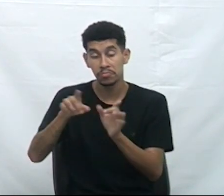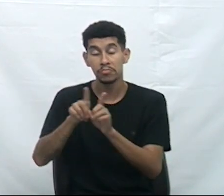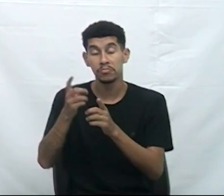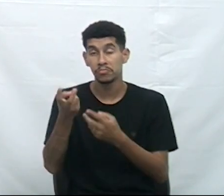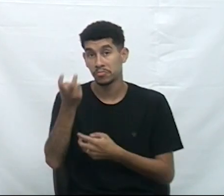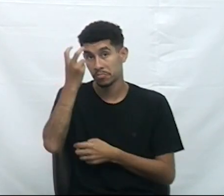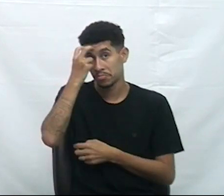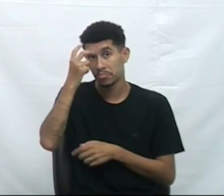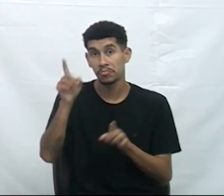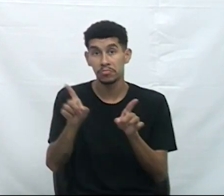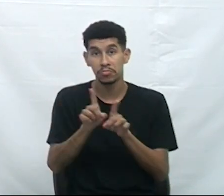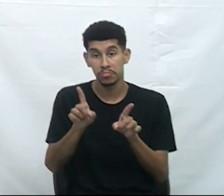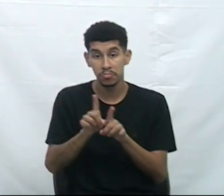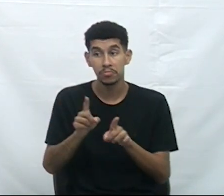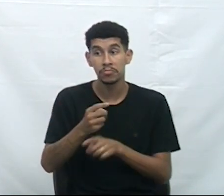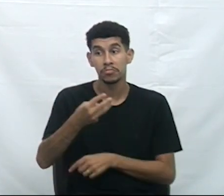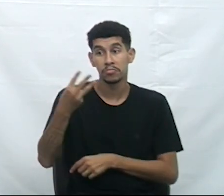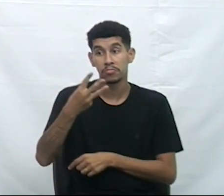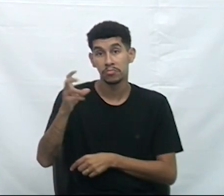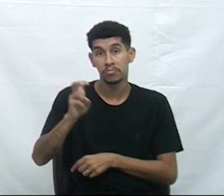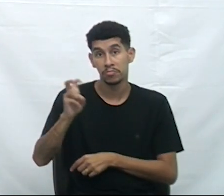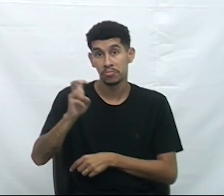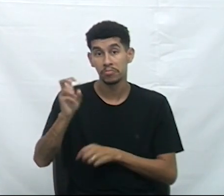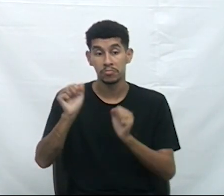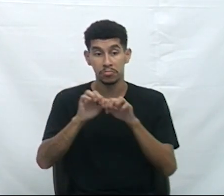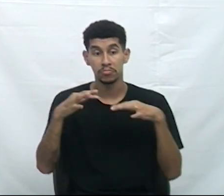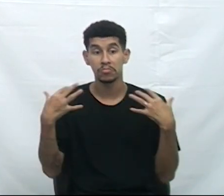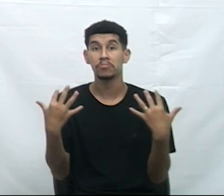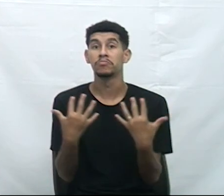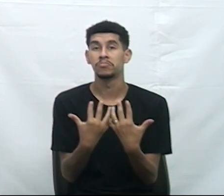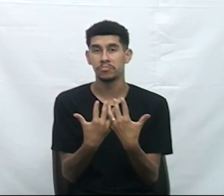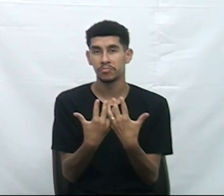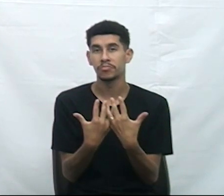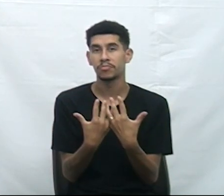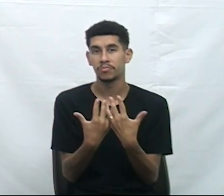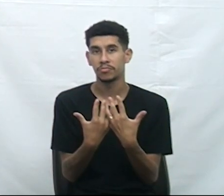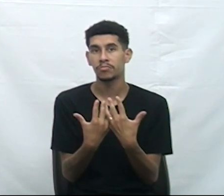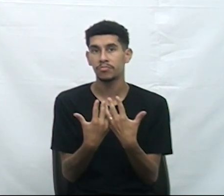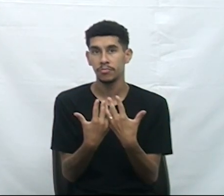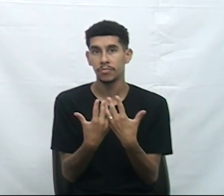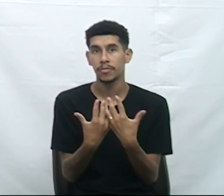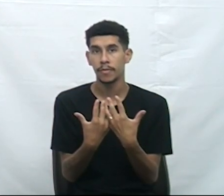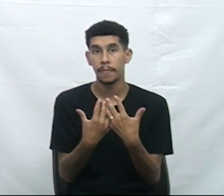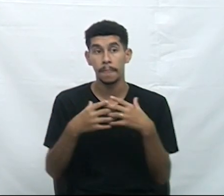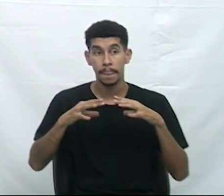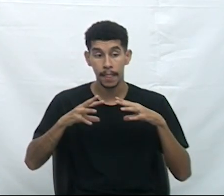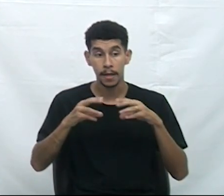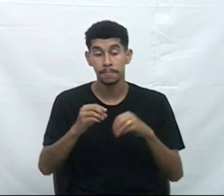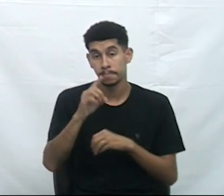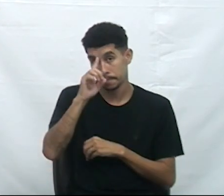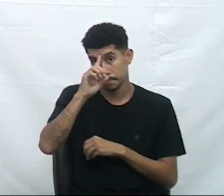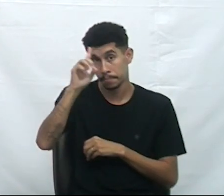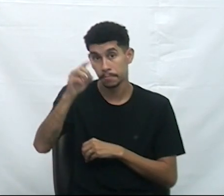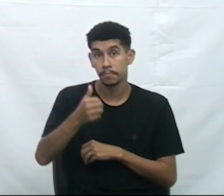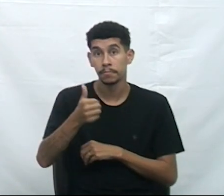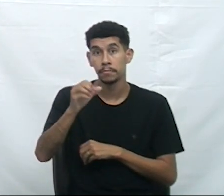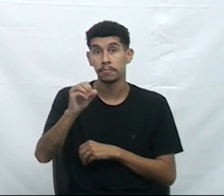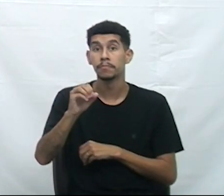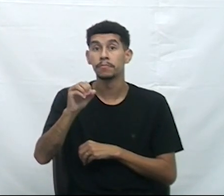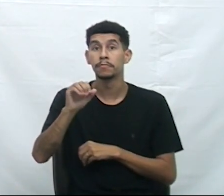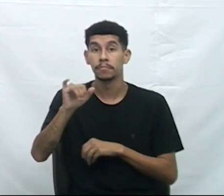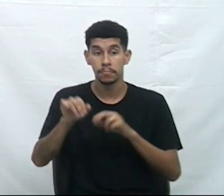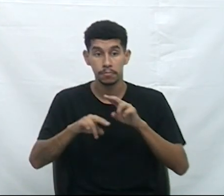e 35ª sessão plenária ordinária, todas do dia 10 de junho de